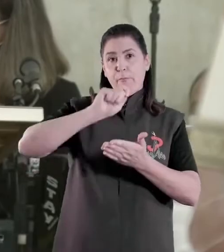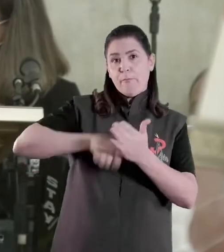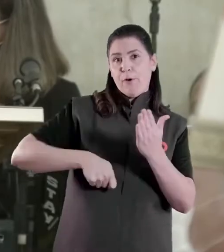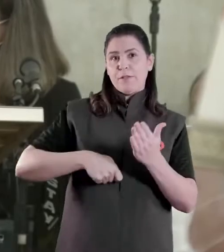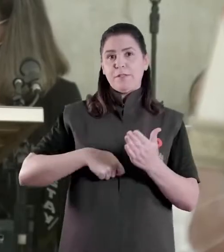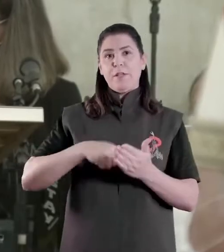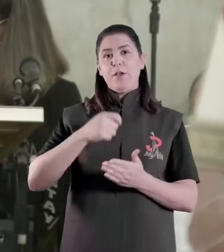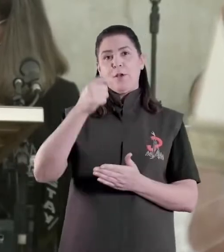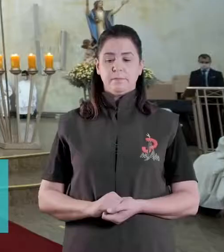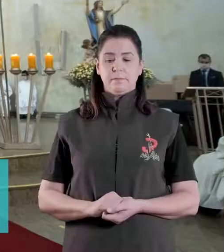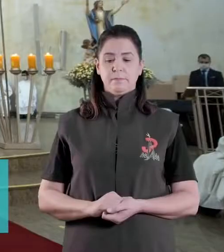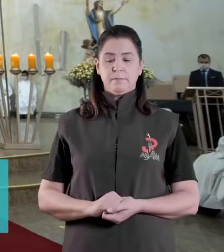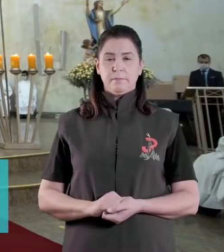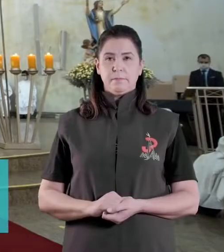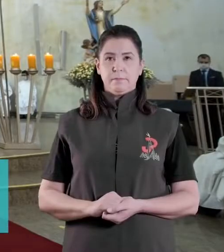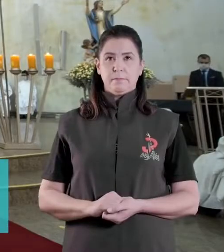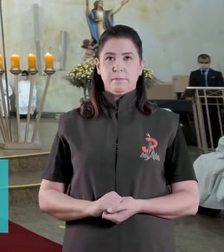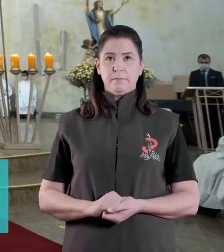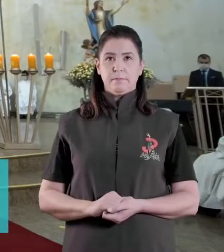de Maringá.